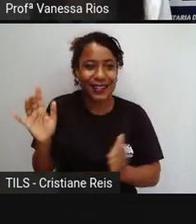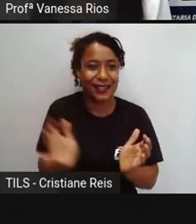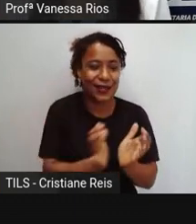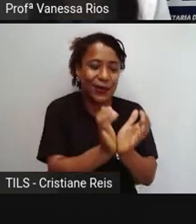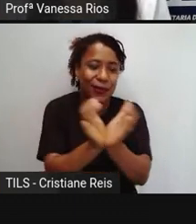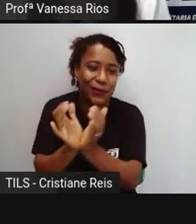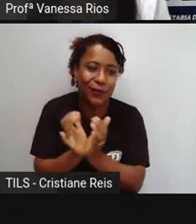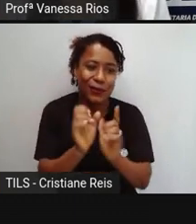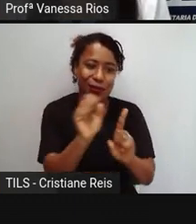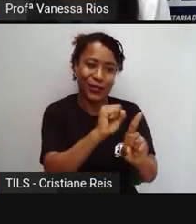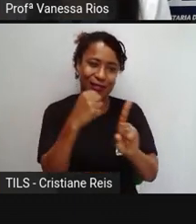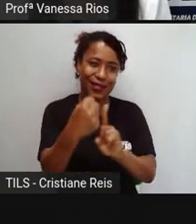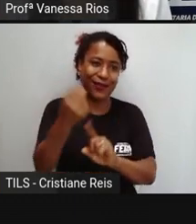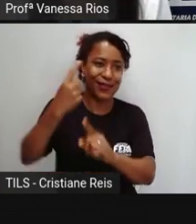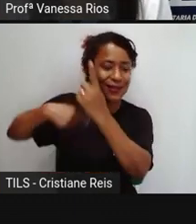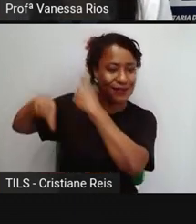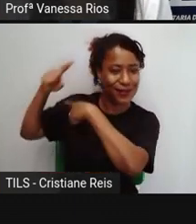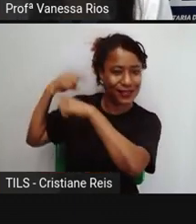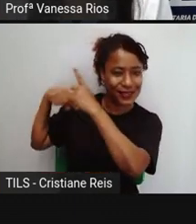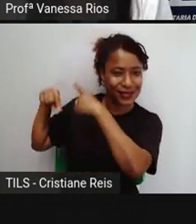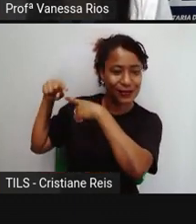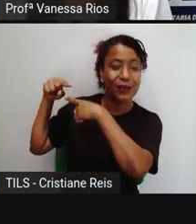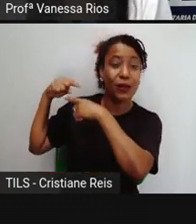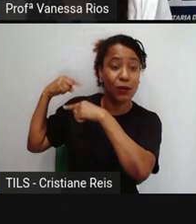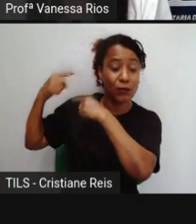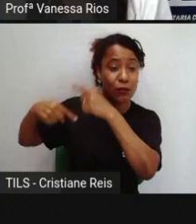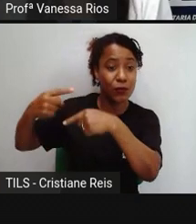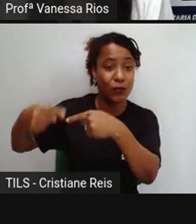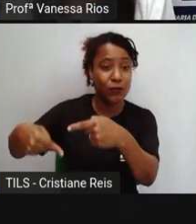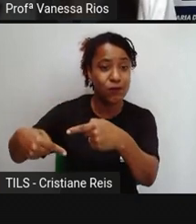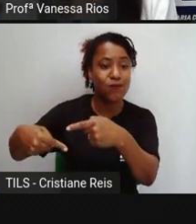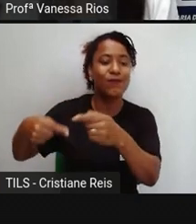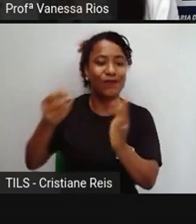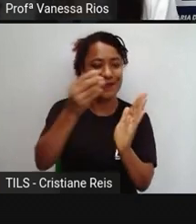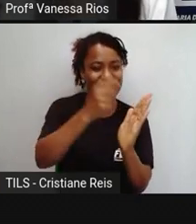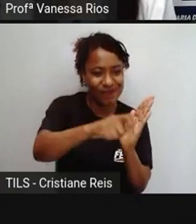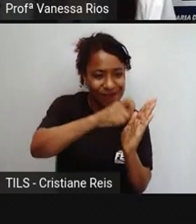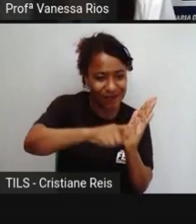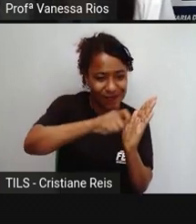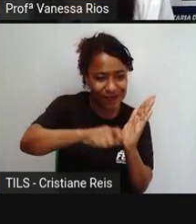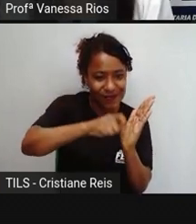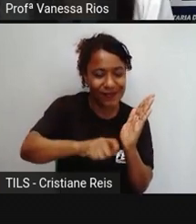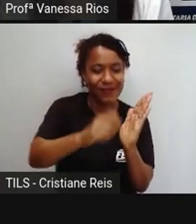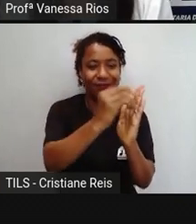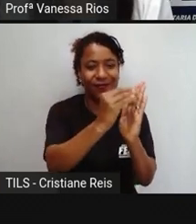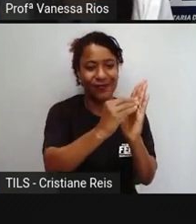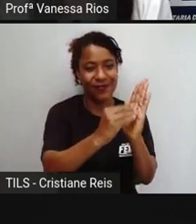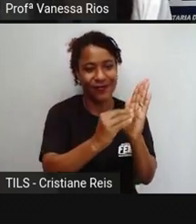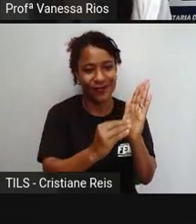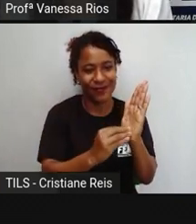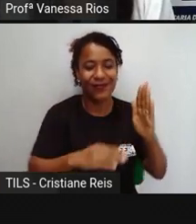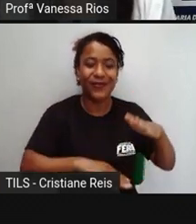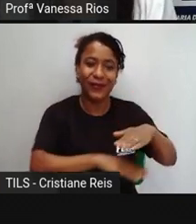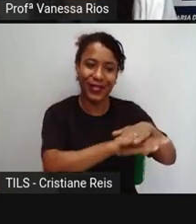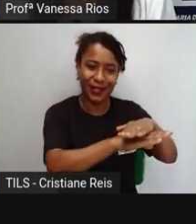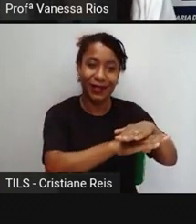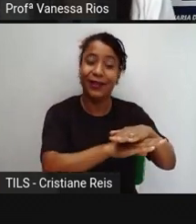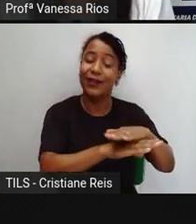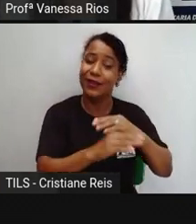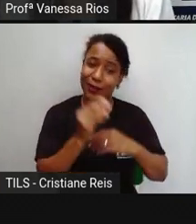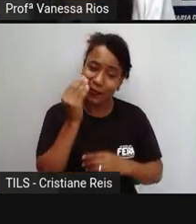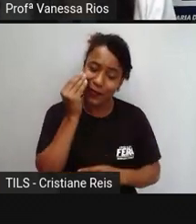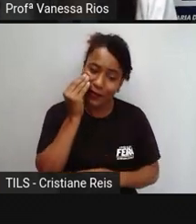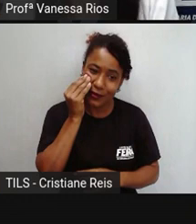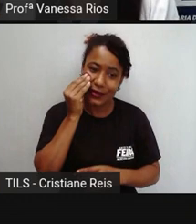em cada época pela qual aqueles grupos iam passando. E aí a escrita, a gente vê aí a sua